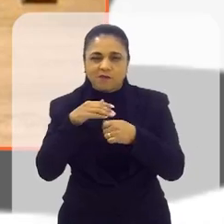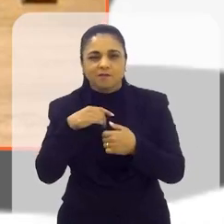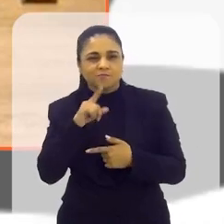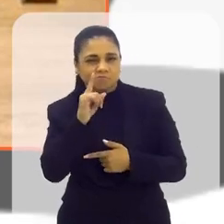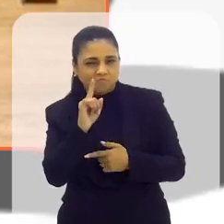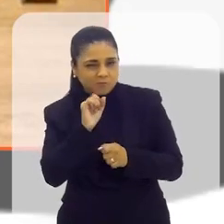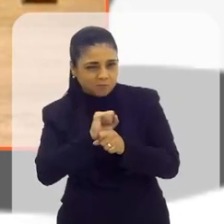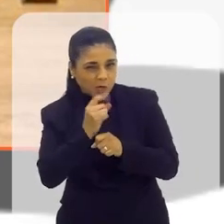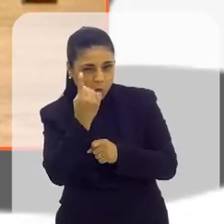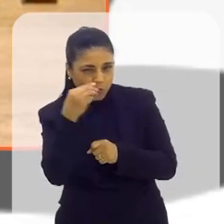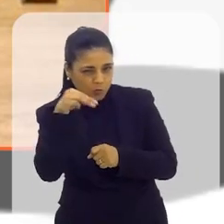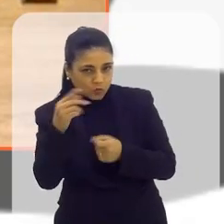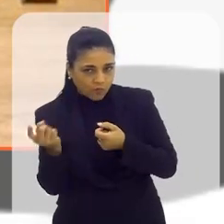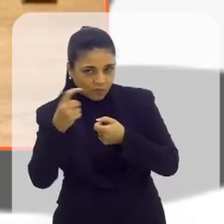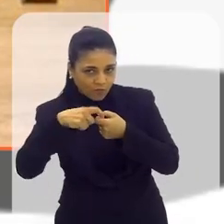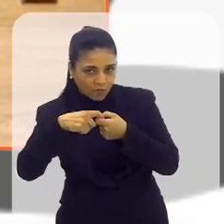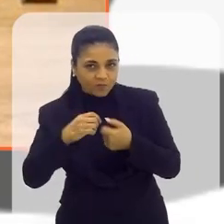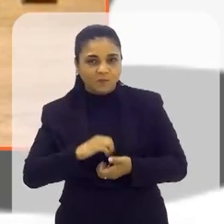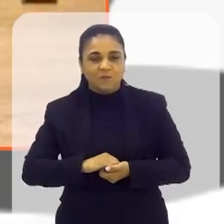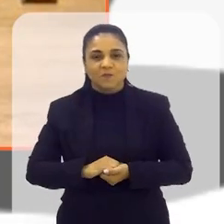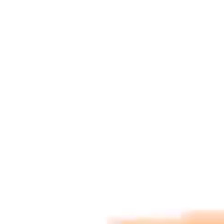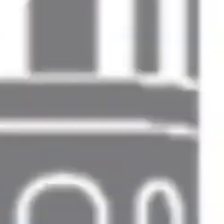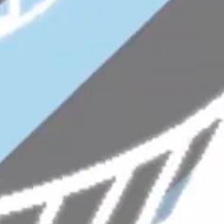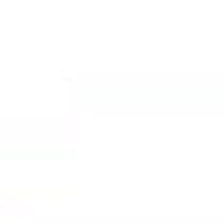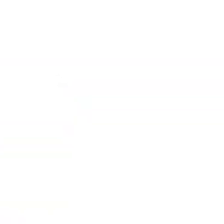espectador que fique conosco e nós voltamos em um minutinho.